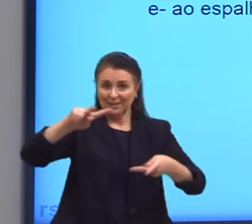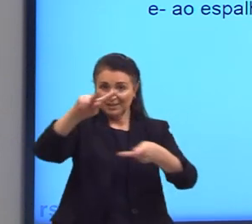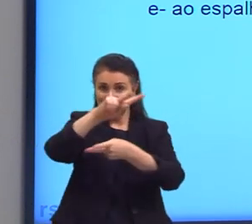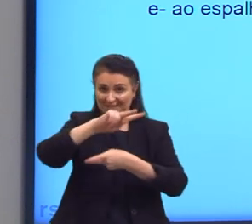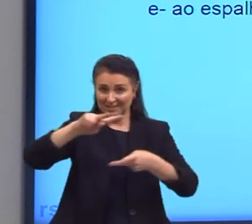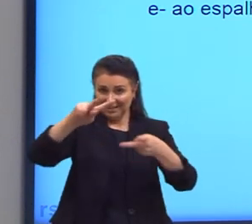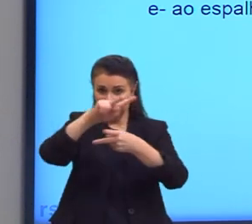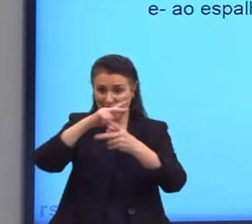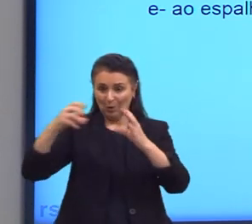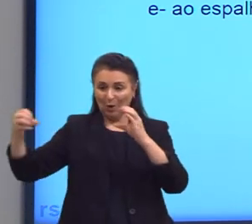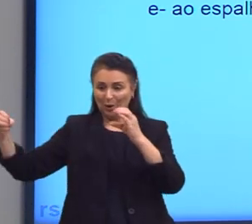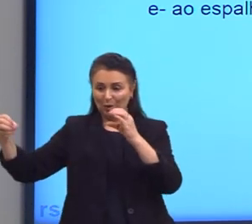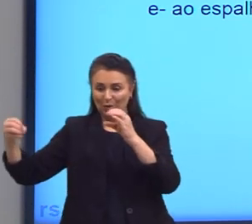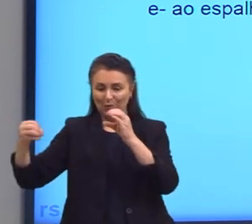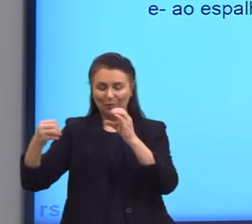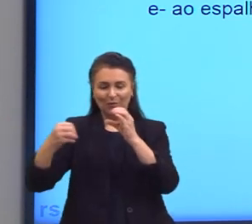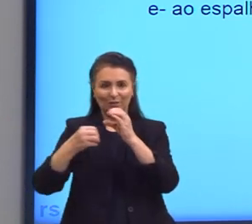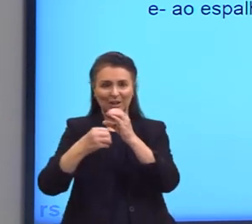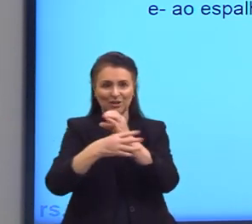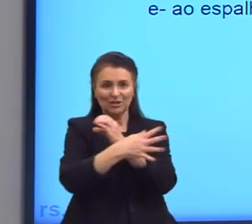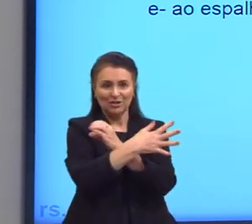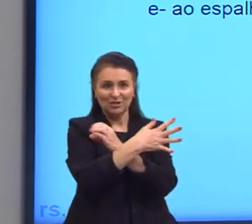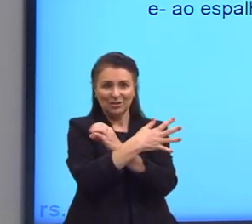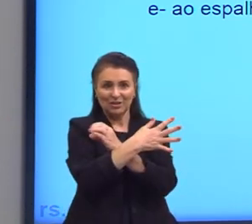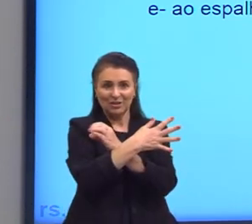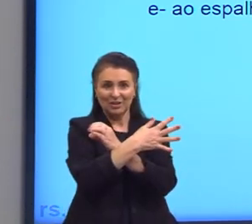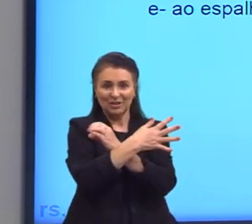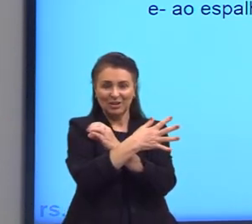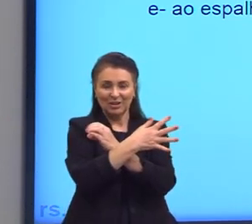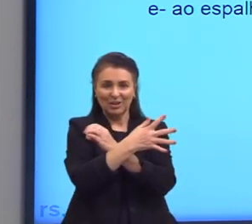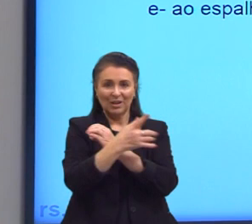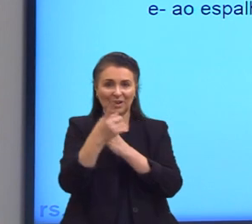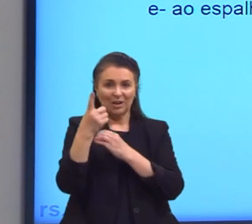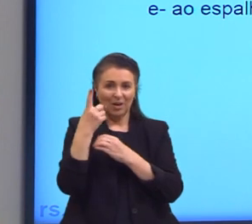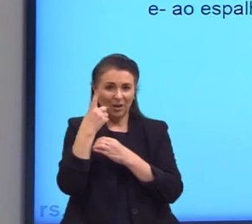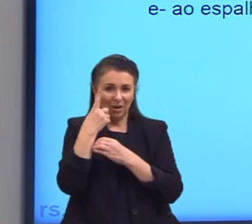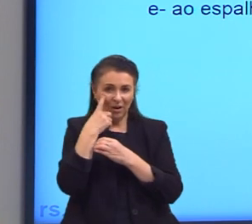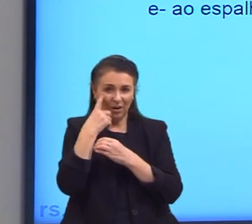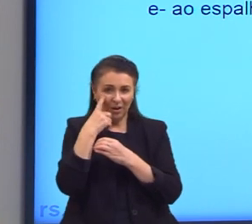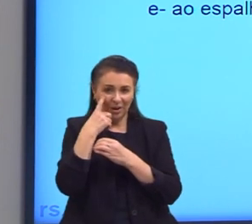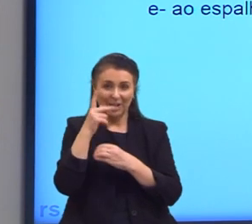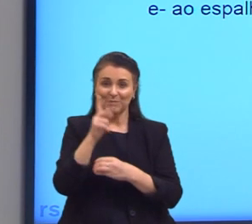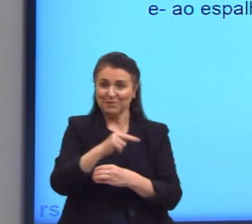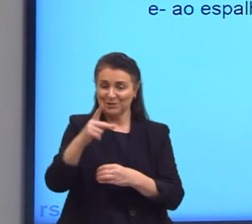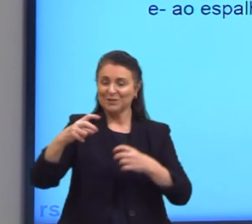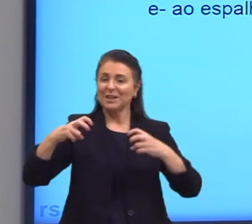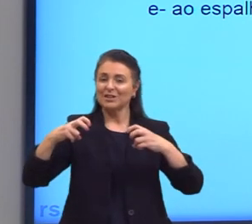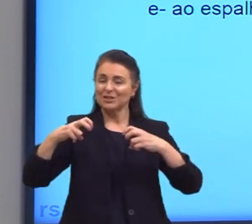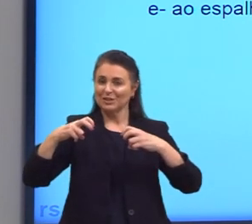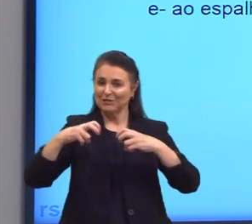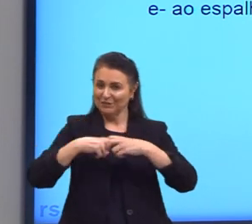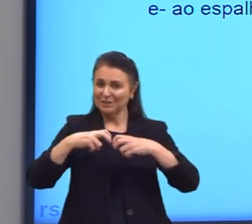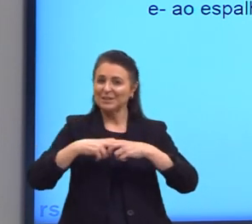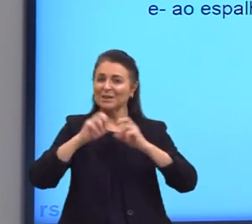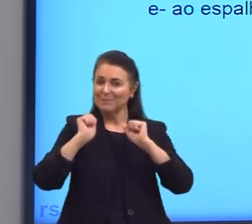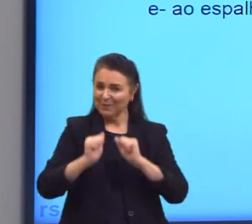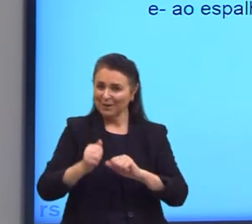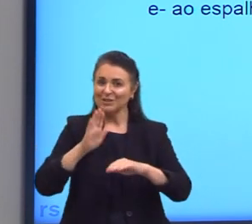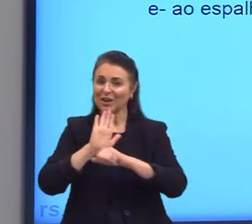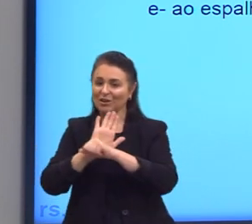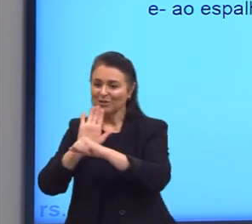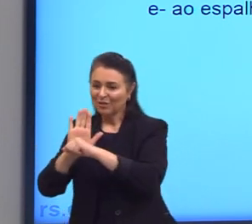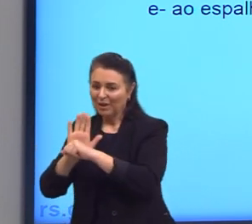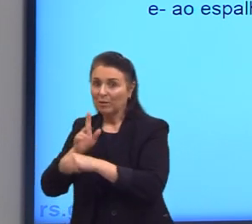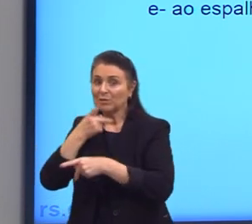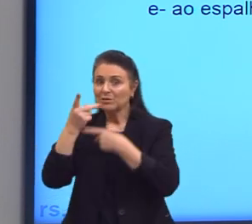este meio, aqui a professora Larissa Carnel de Física poderia me ajudar, mas quando a gente fala de